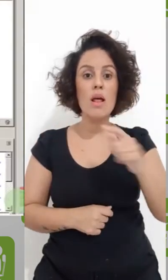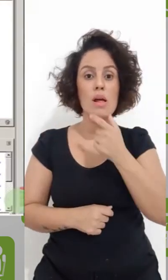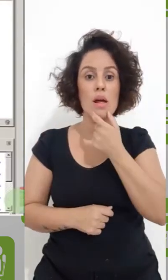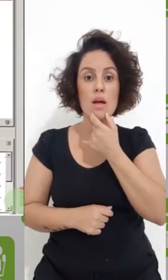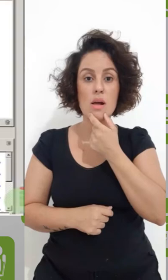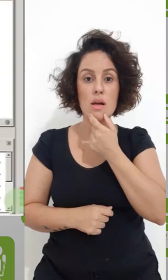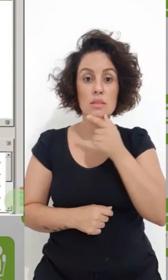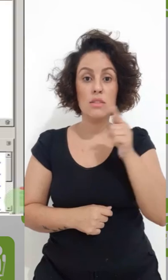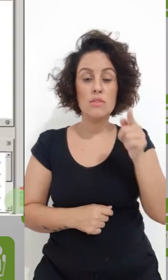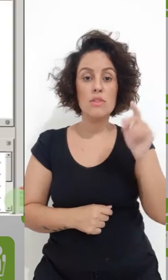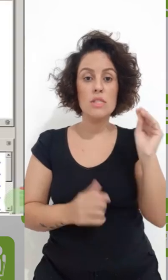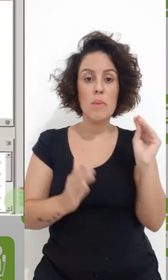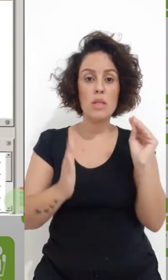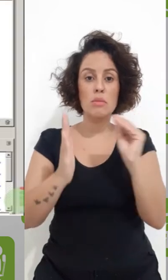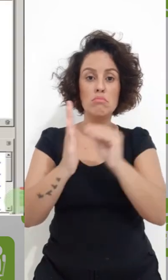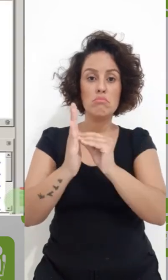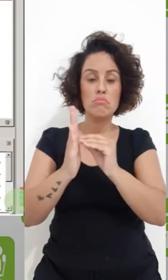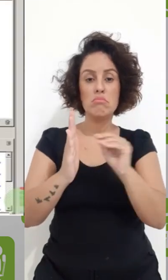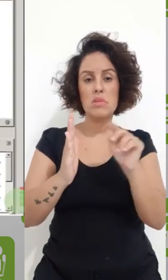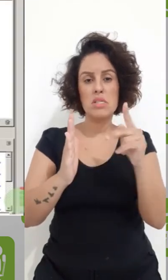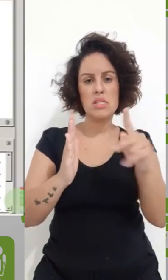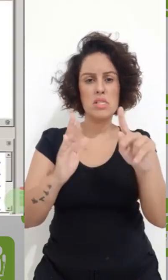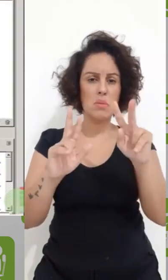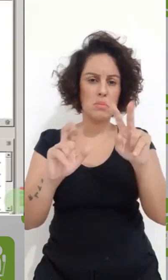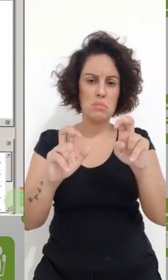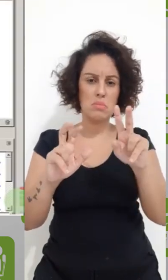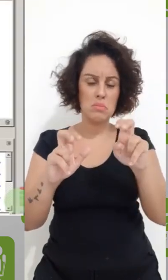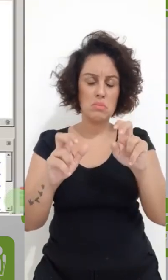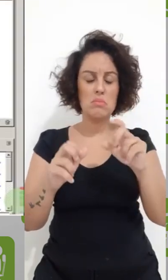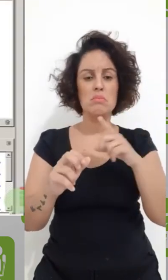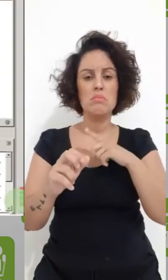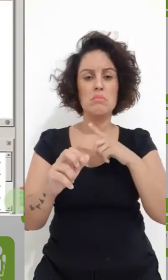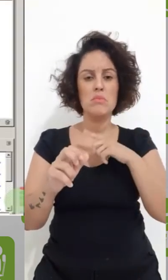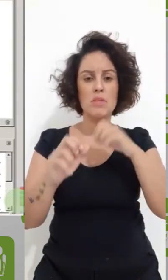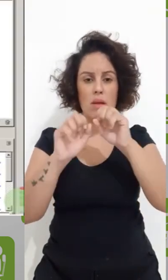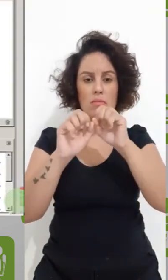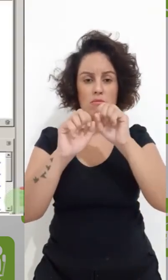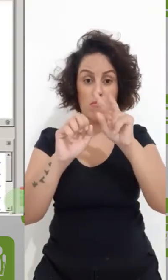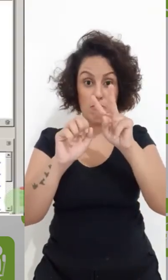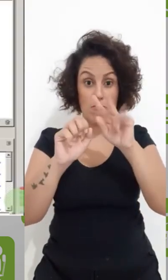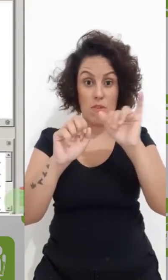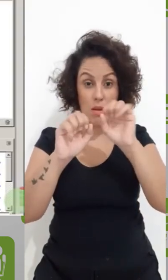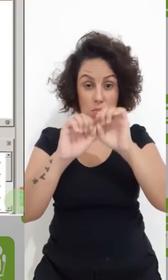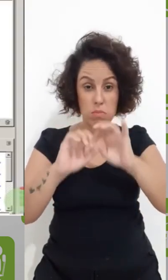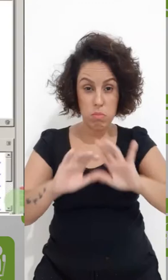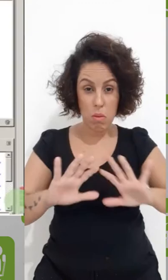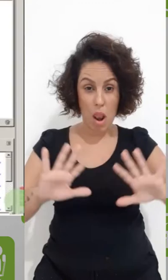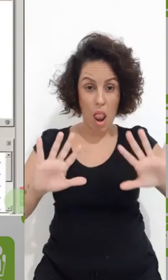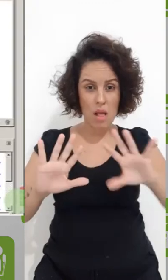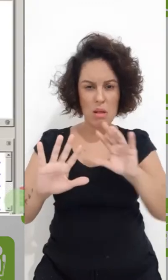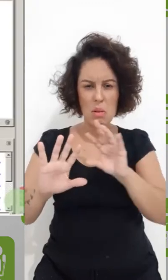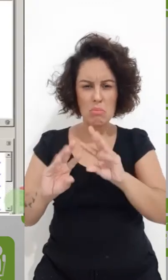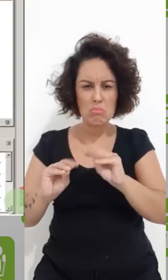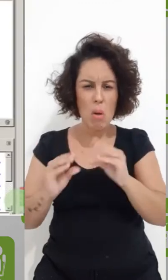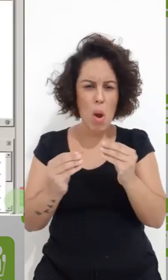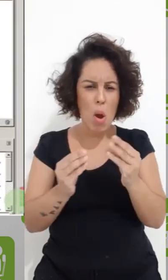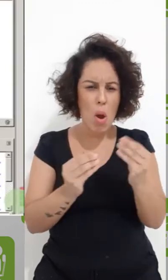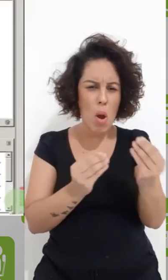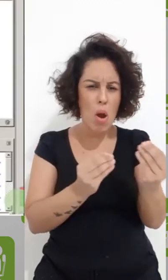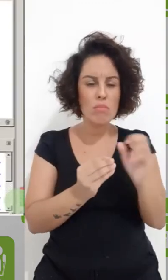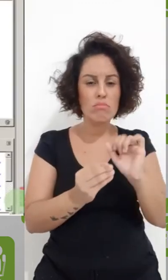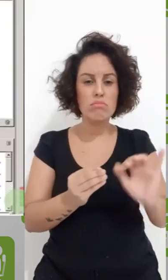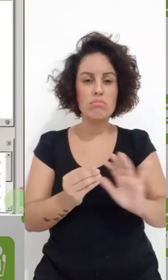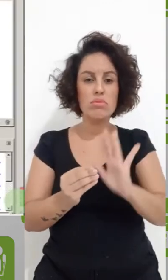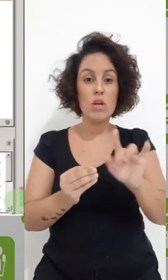mas você pode digitar um assunto em determinado termo e ele vai te trazer várias imagens que vocês podem